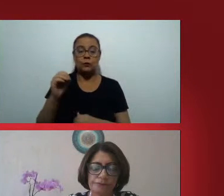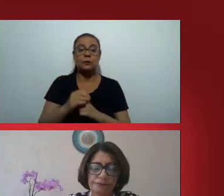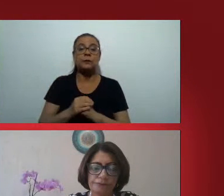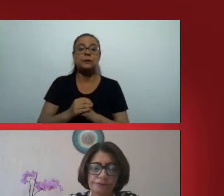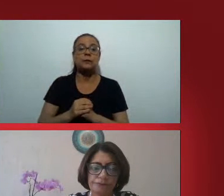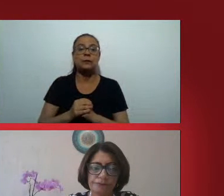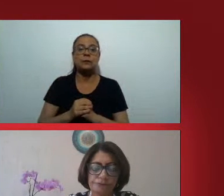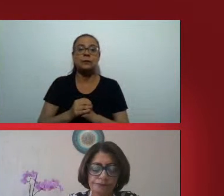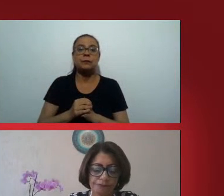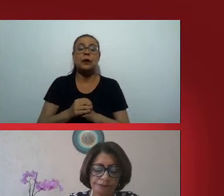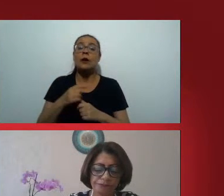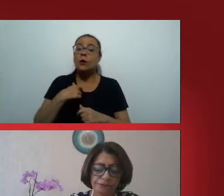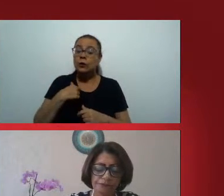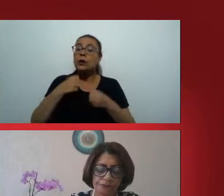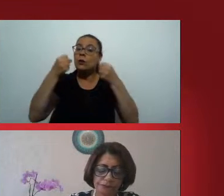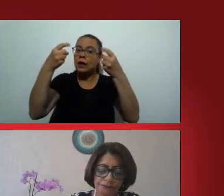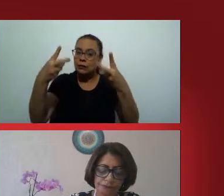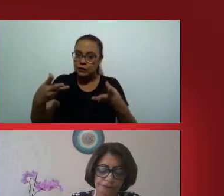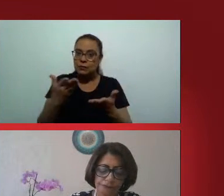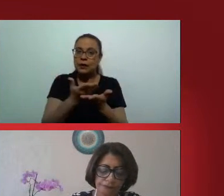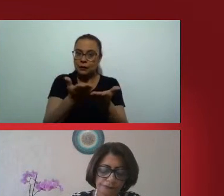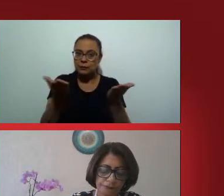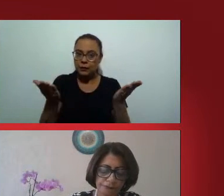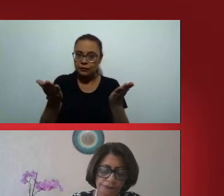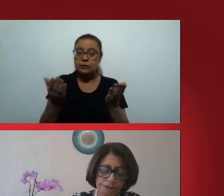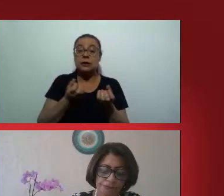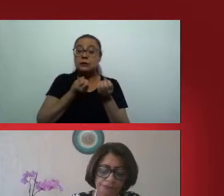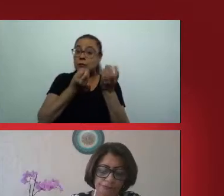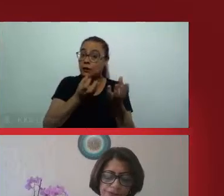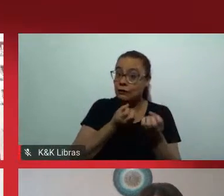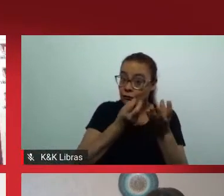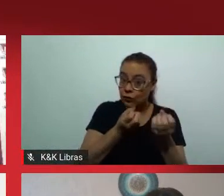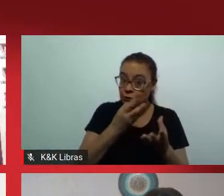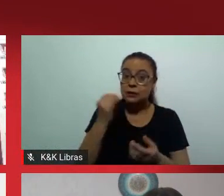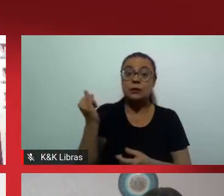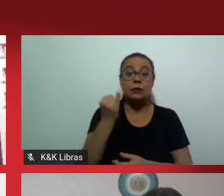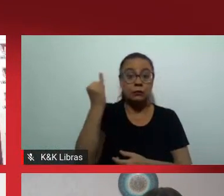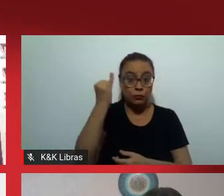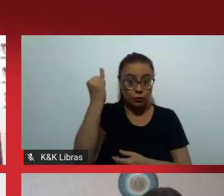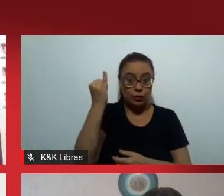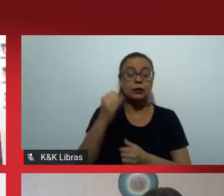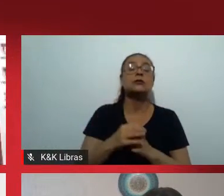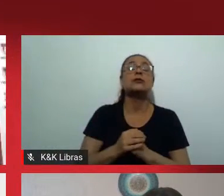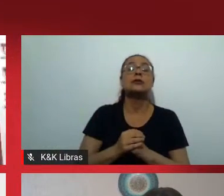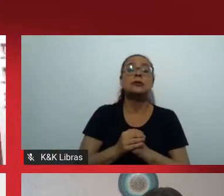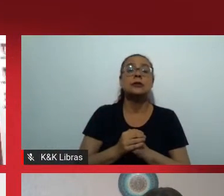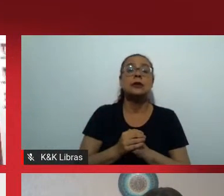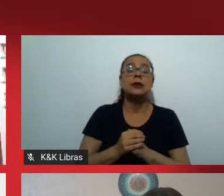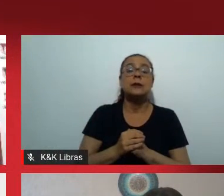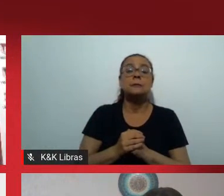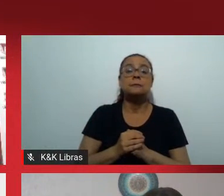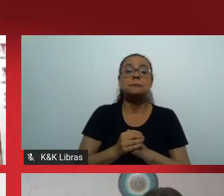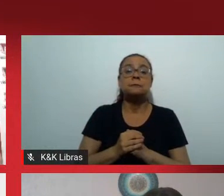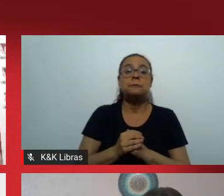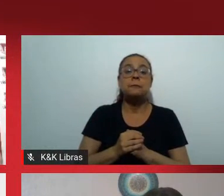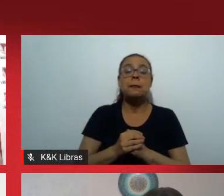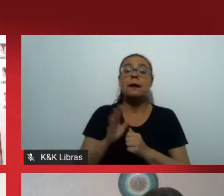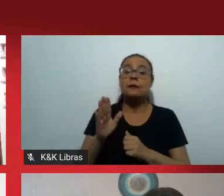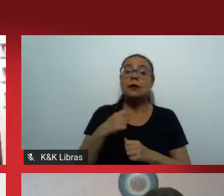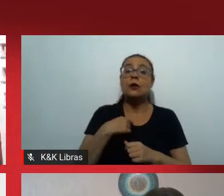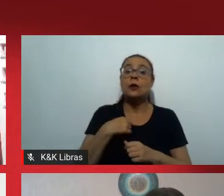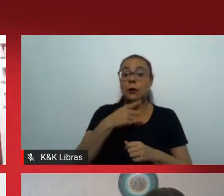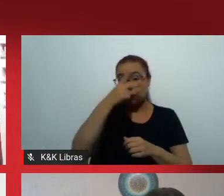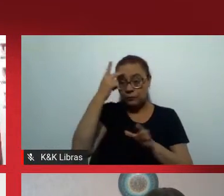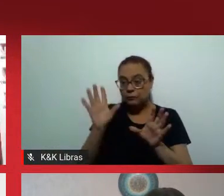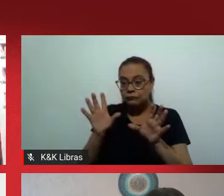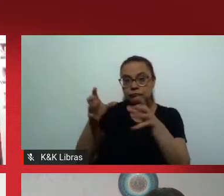considerar com vocês aqui, e isso é um dado interessante também, por algumas coisas que já foram pombadas, é que aquela população de estudantes